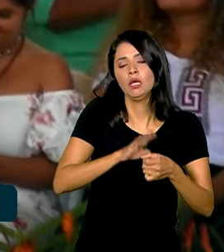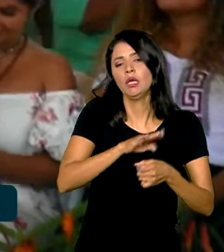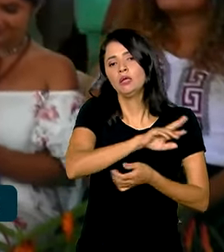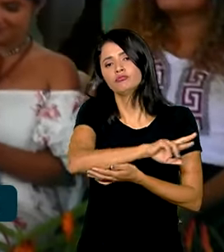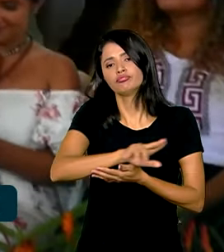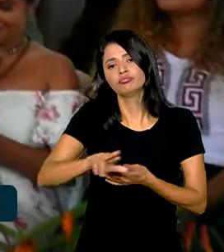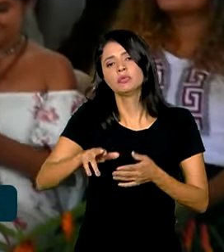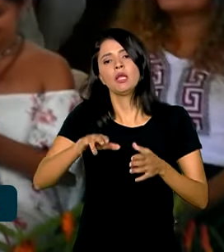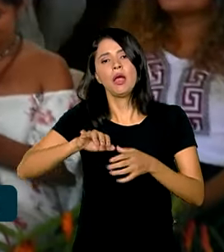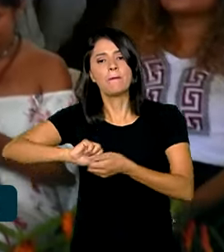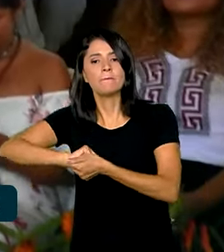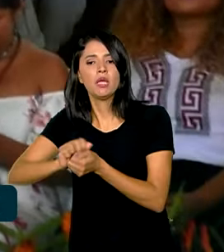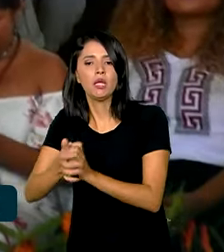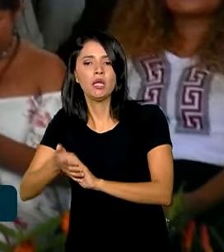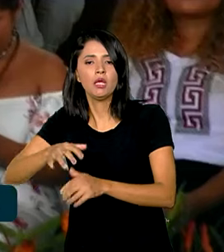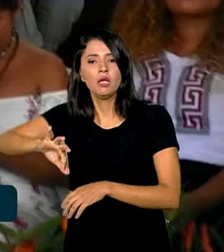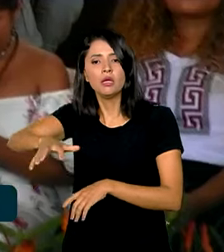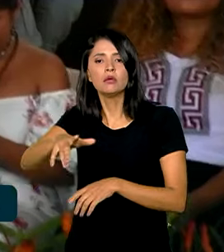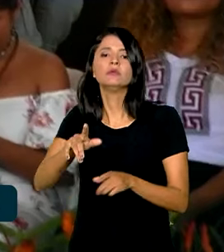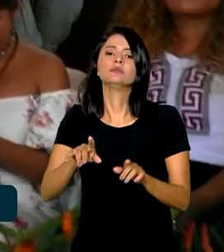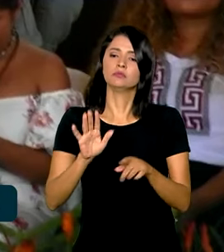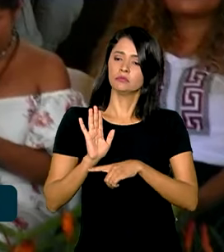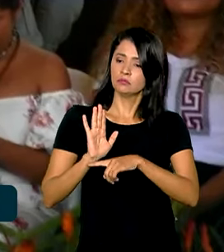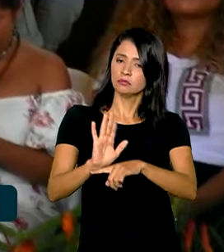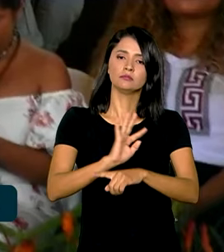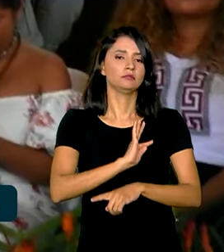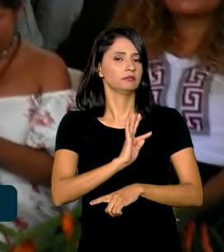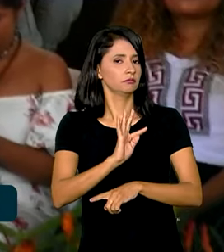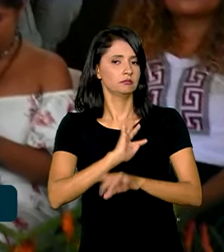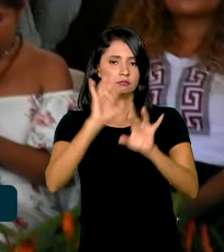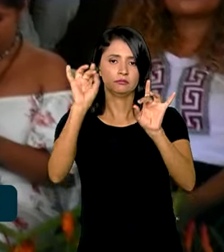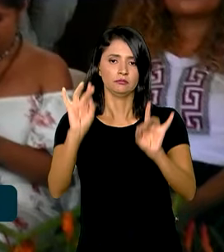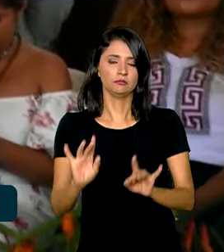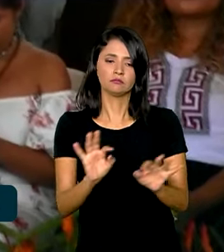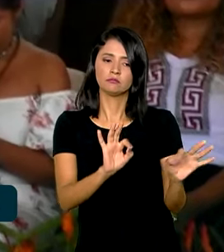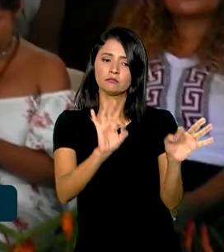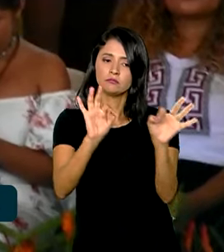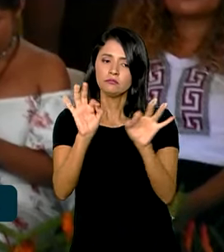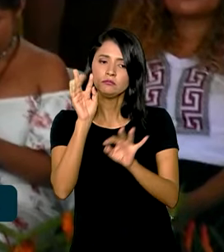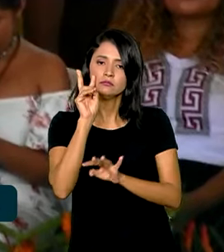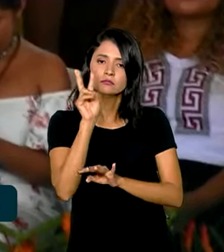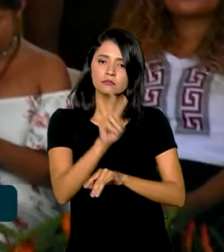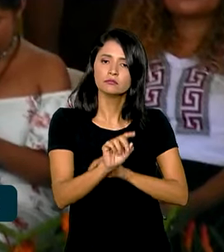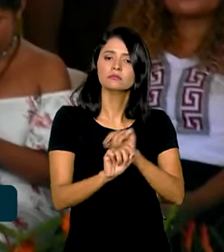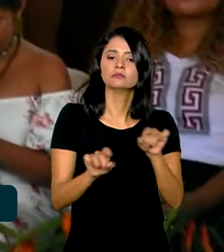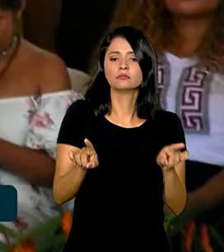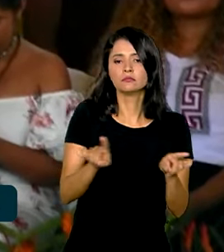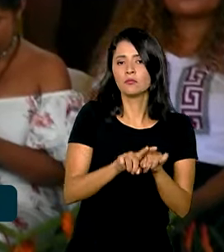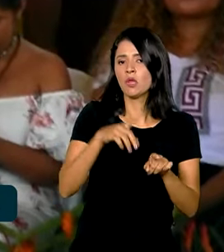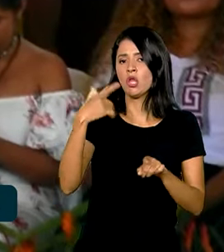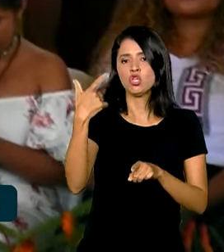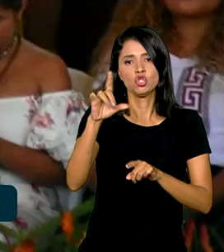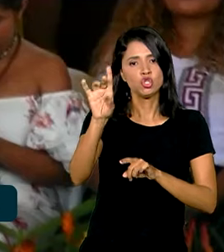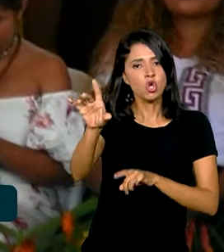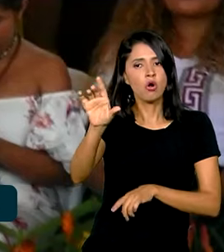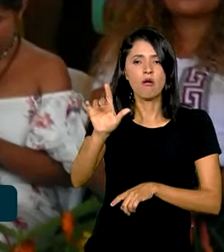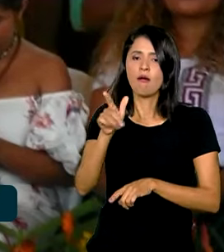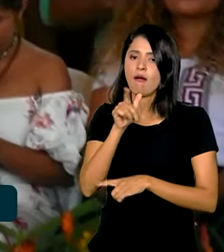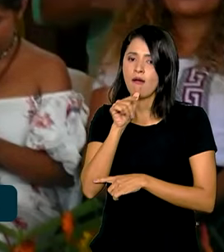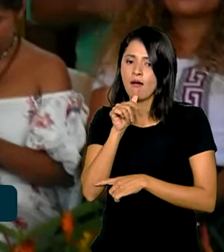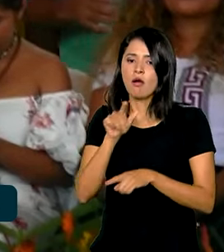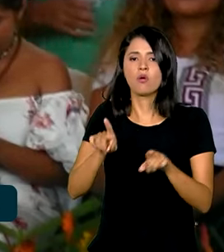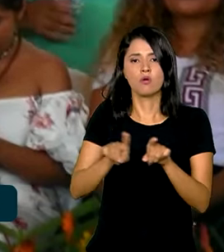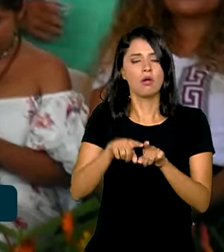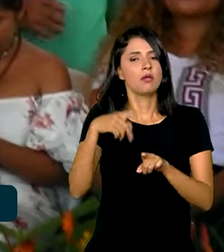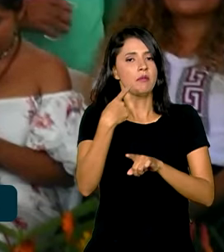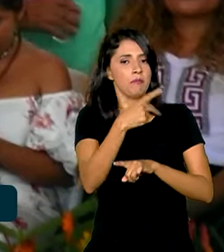técnica e especializada para acompanhamento produtivo. Então não é só água para a família, é também para